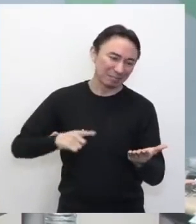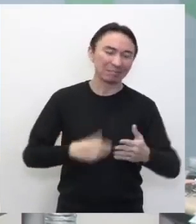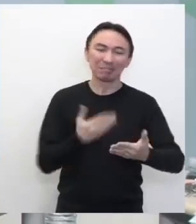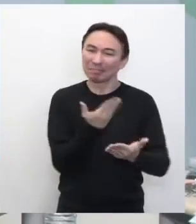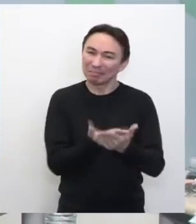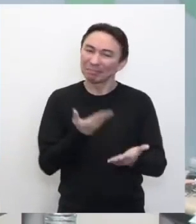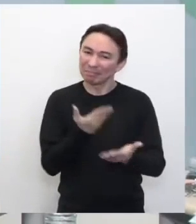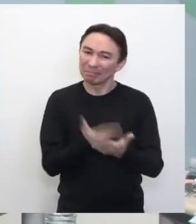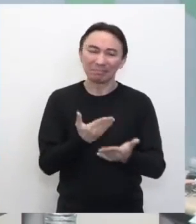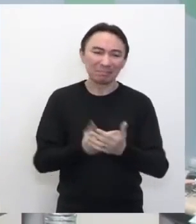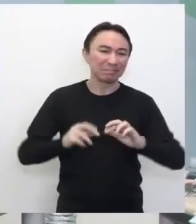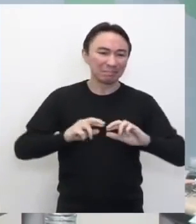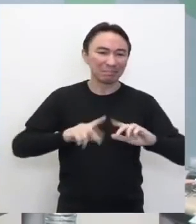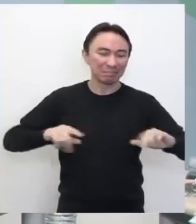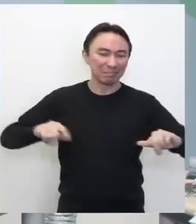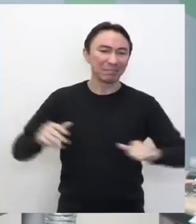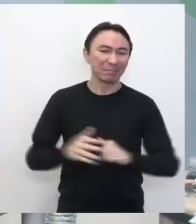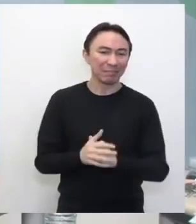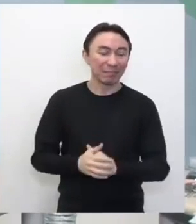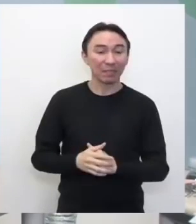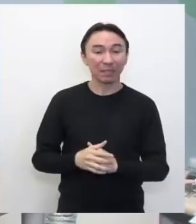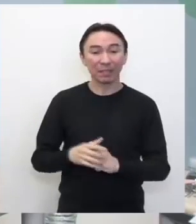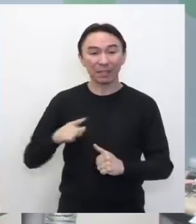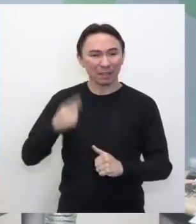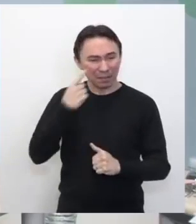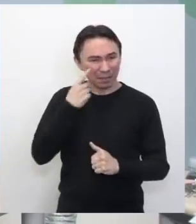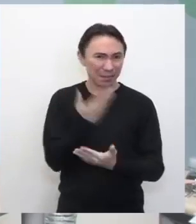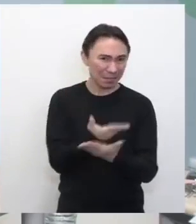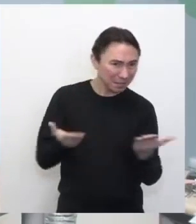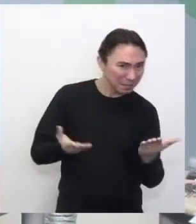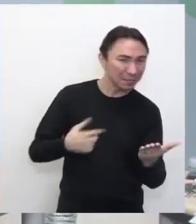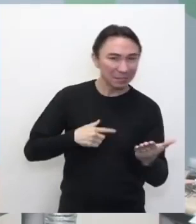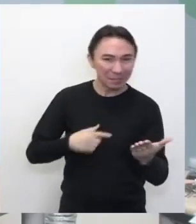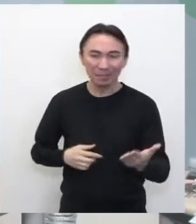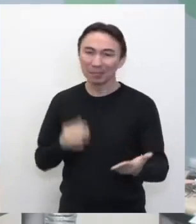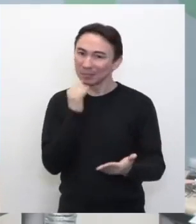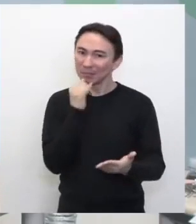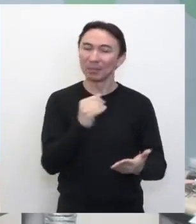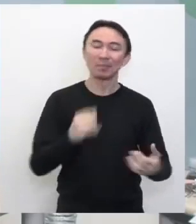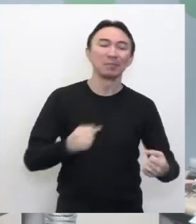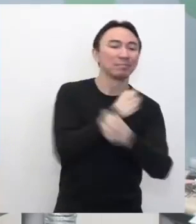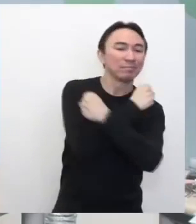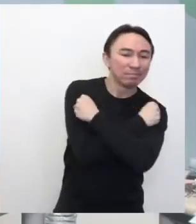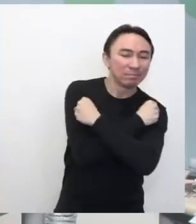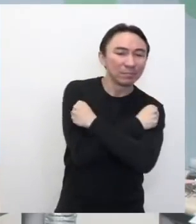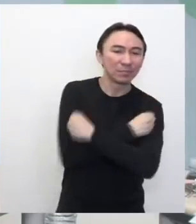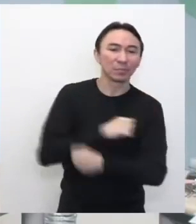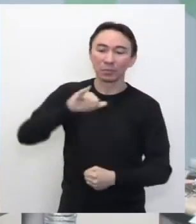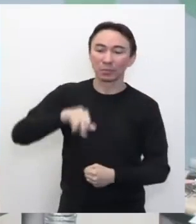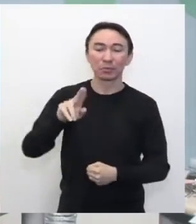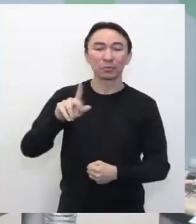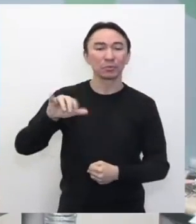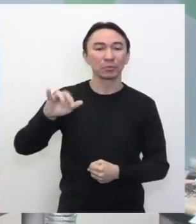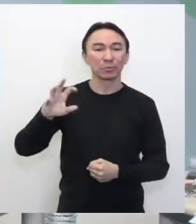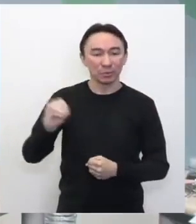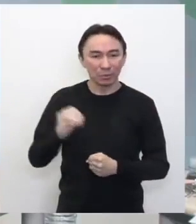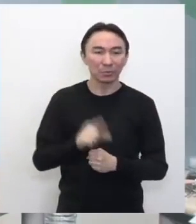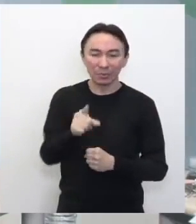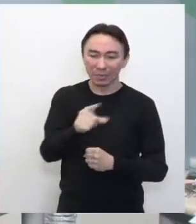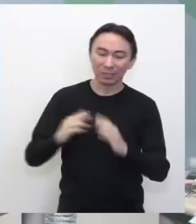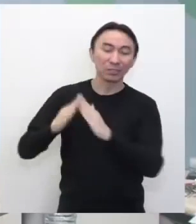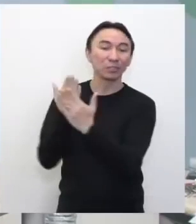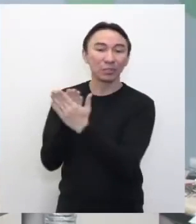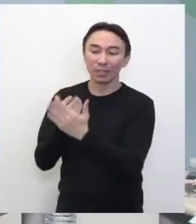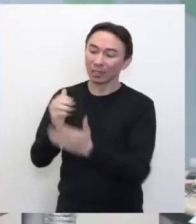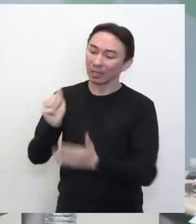construções, já estou vendo aqui, interessante. E já quero mandar um abraço aí para o Júlio da Escola Estadual, a Orelina de Ubatuba, um bom